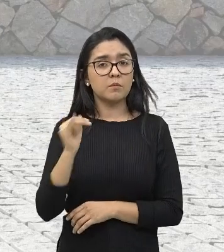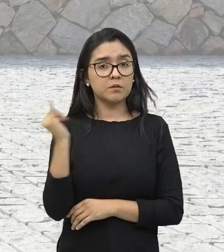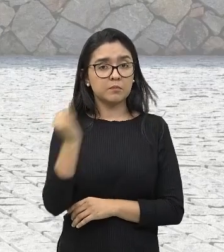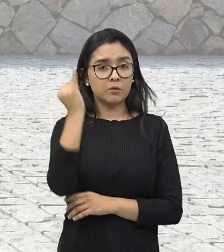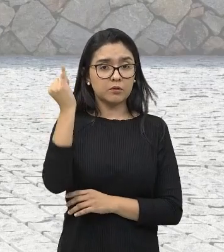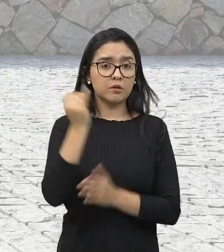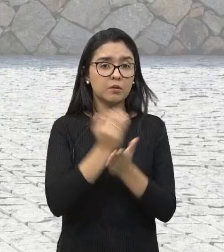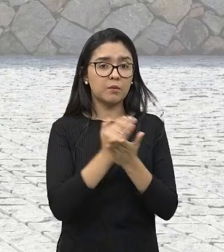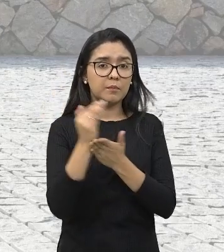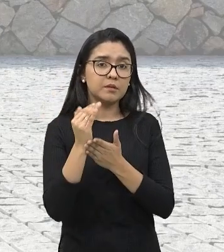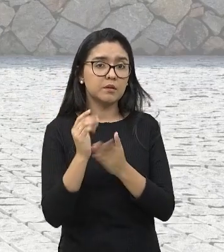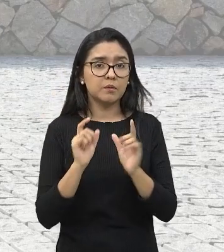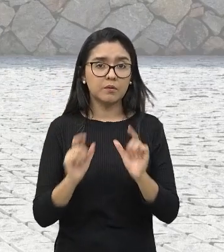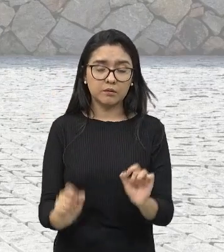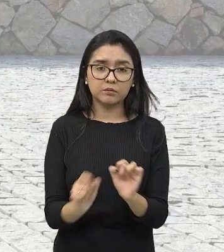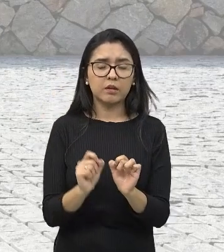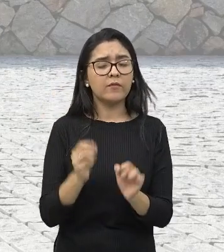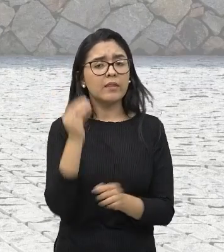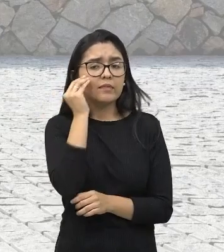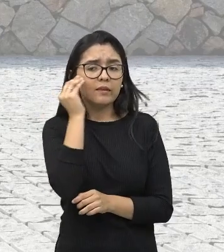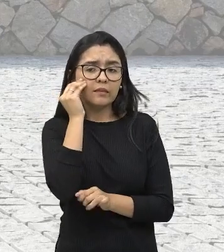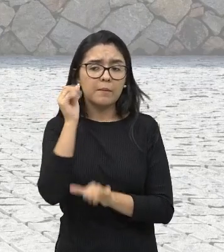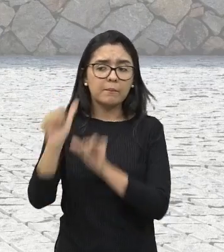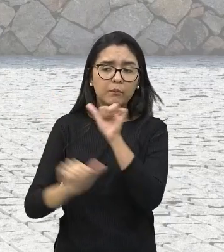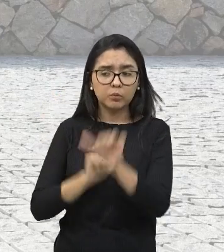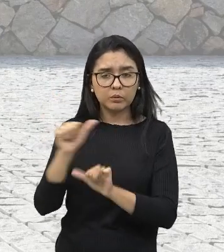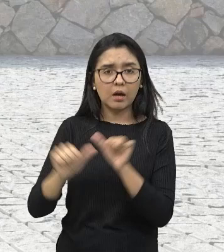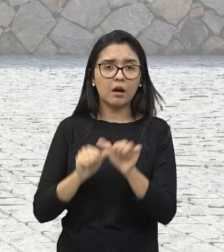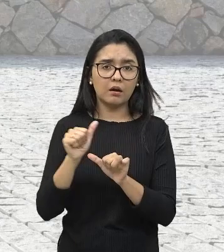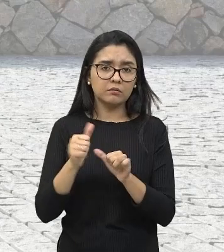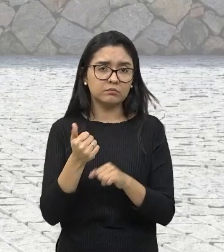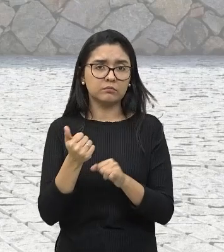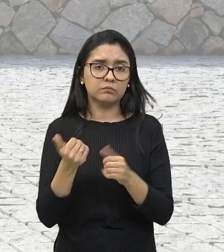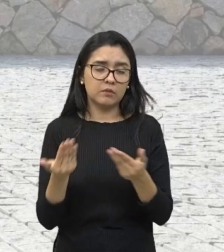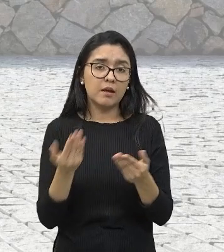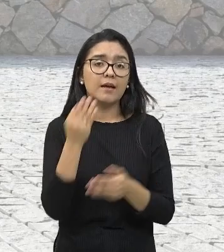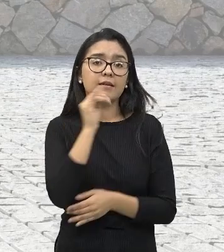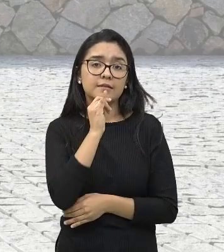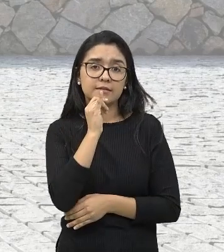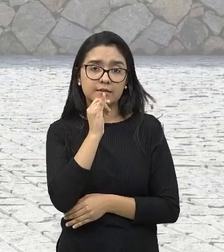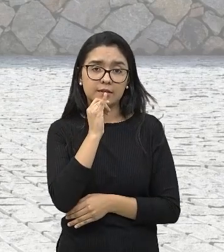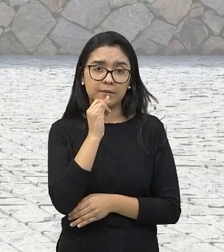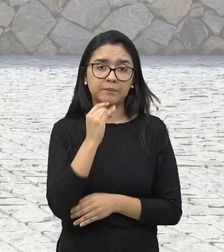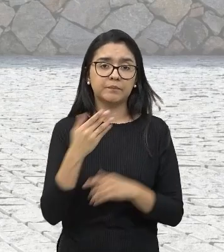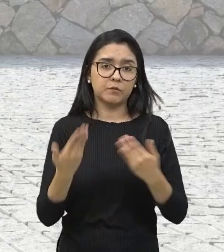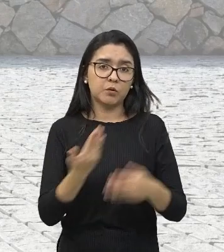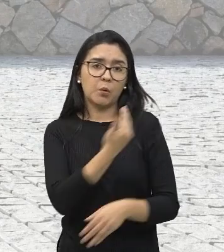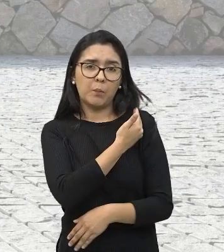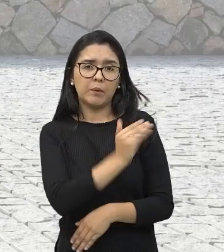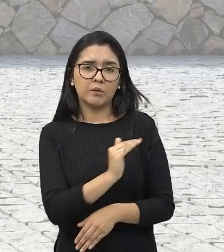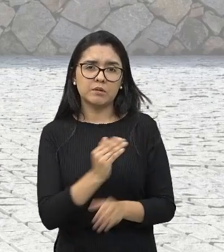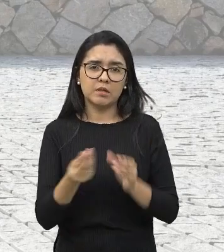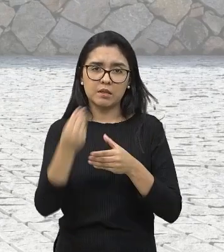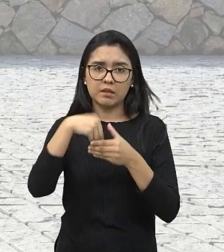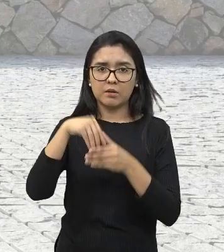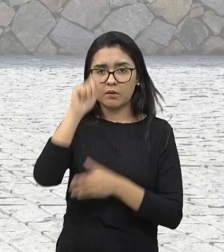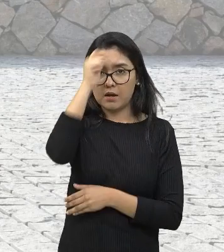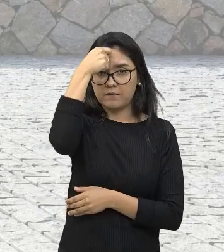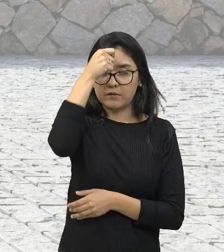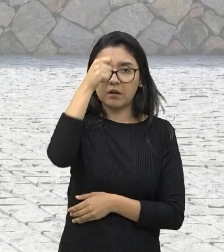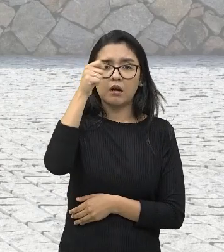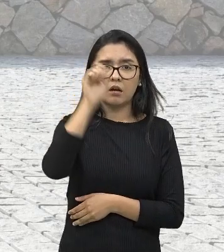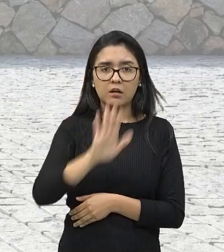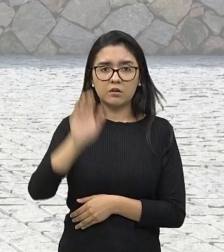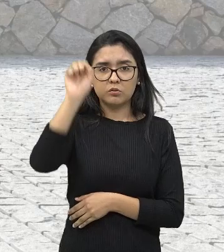começarão a tentar mudar essa situação, como, por exemplo, na questão do apartheid dentro da África do Sul, a vai ver o